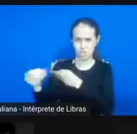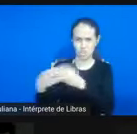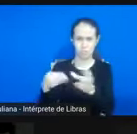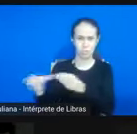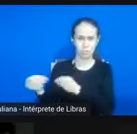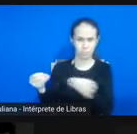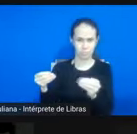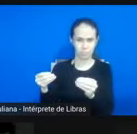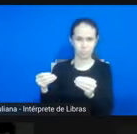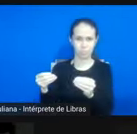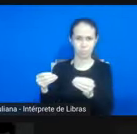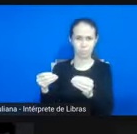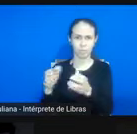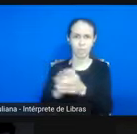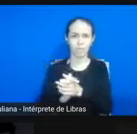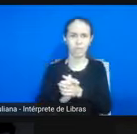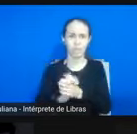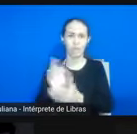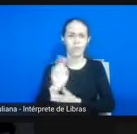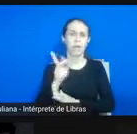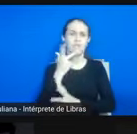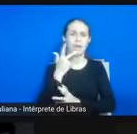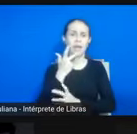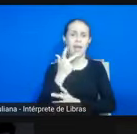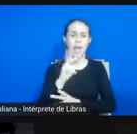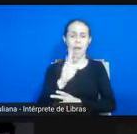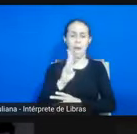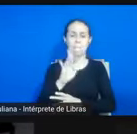naquilo que a Beatriz Nascimento sempre nos trouxe com muita força.